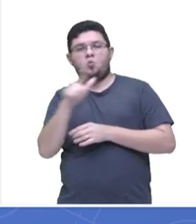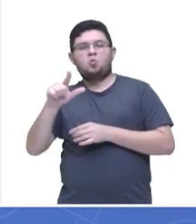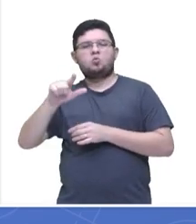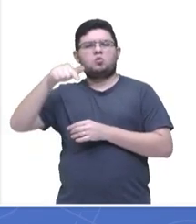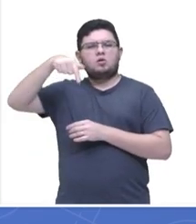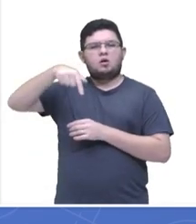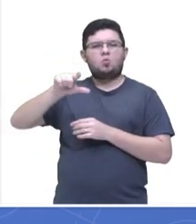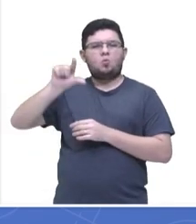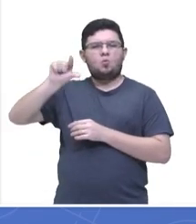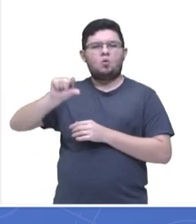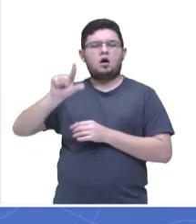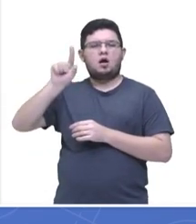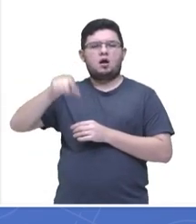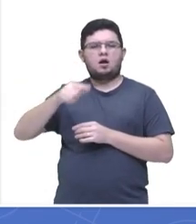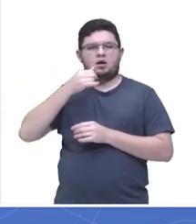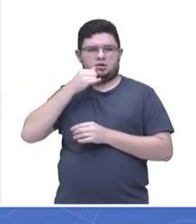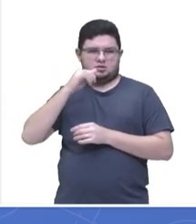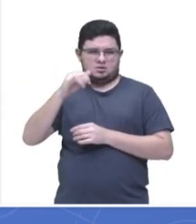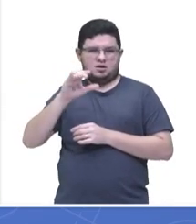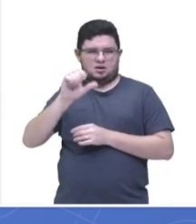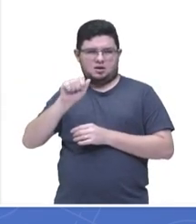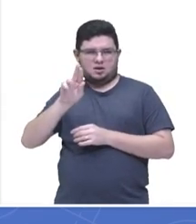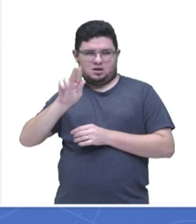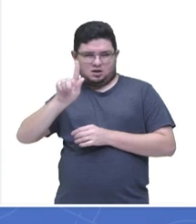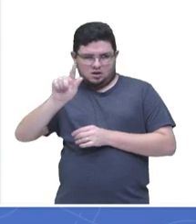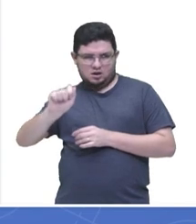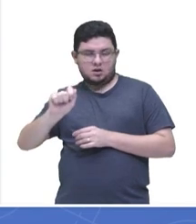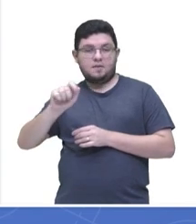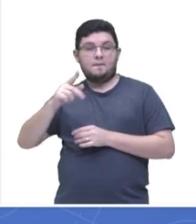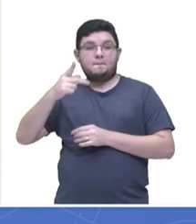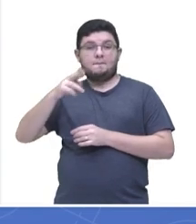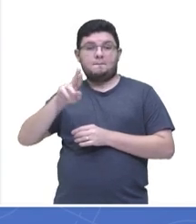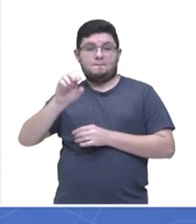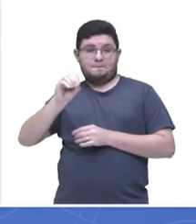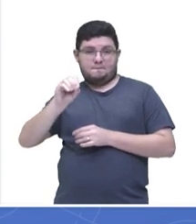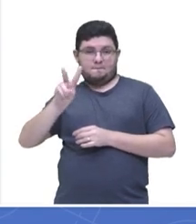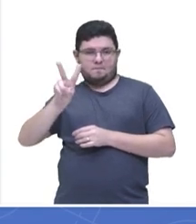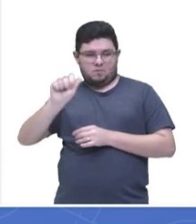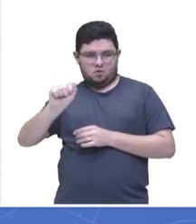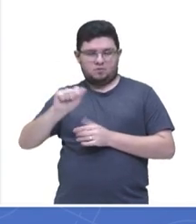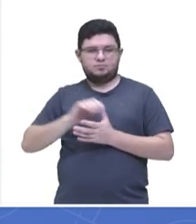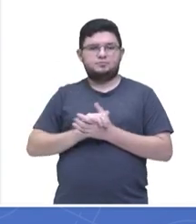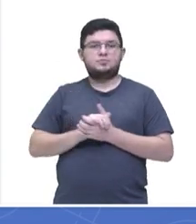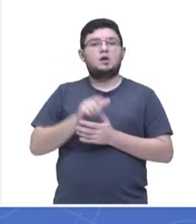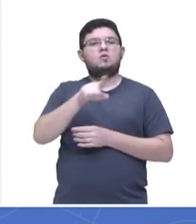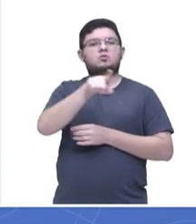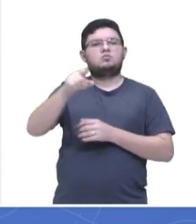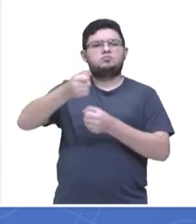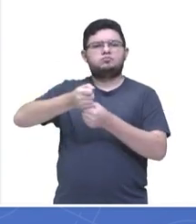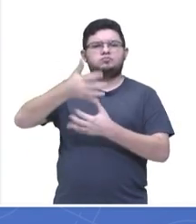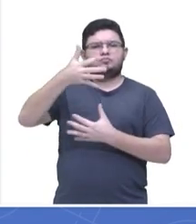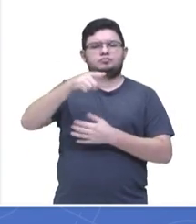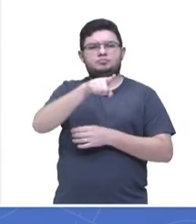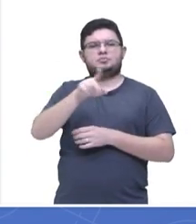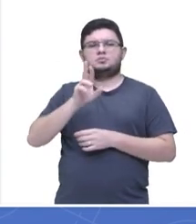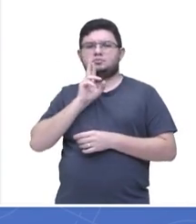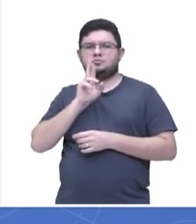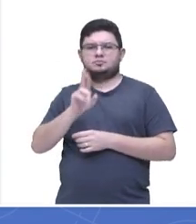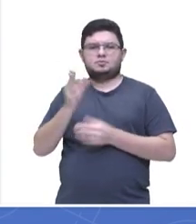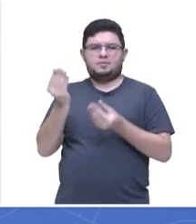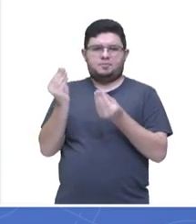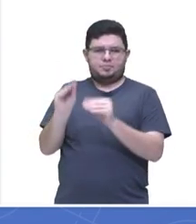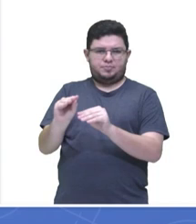então coloque aí no chat para a gente compartilhar aqui com os colegas qual foi a alternativa que você marcou nessa questão do exercitando.